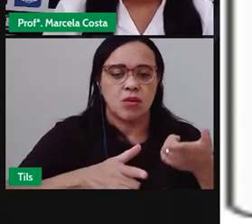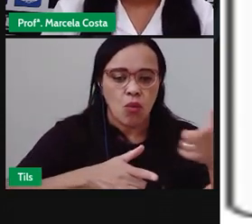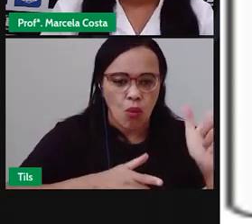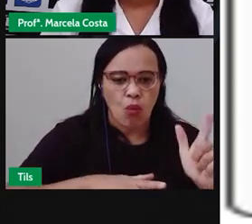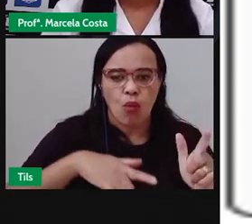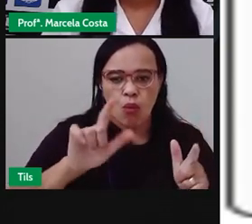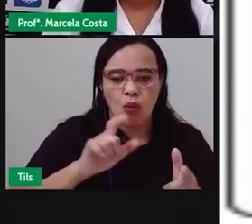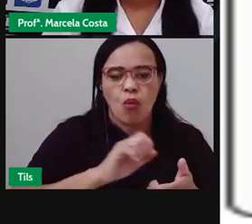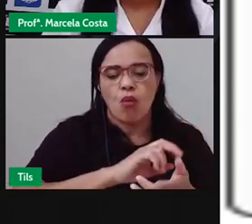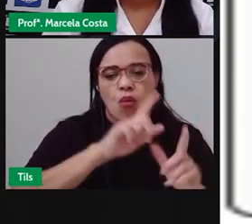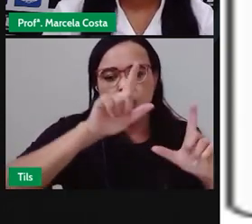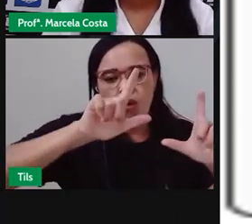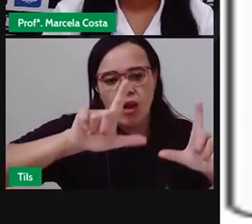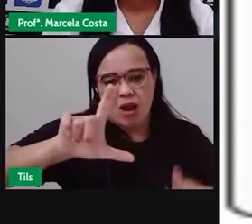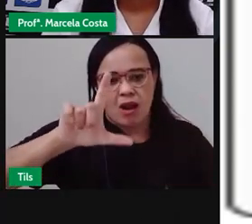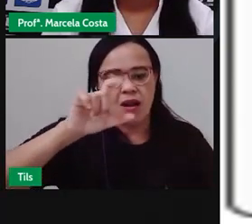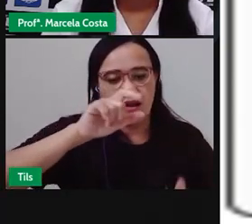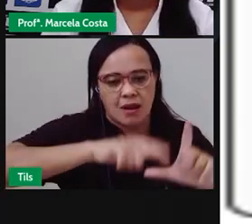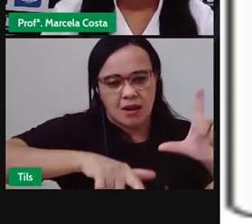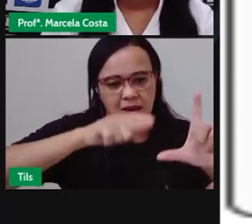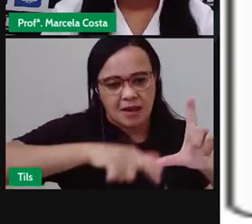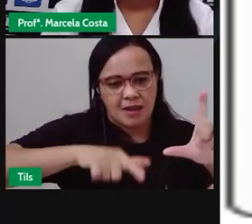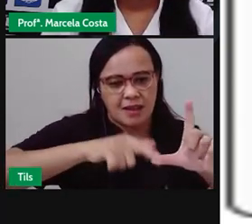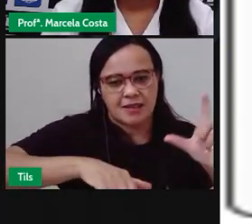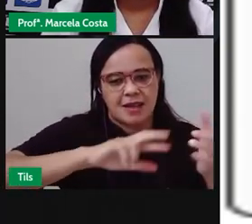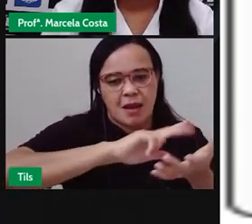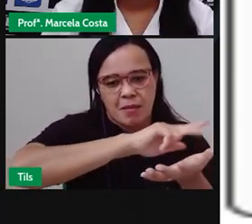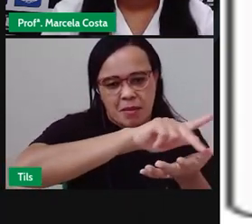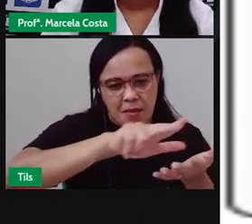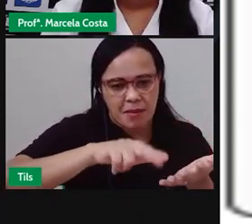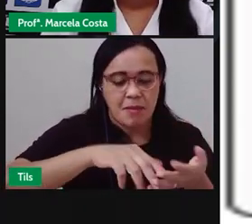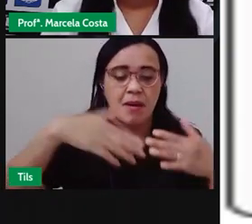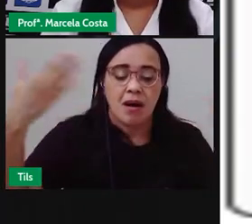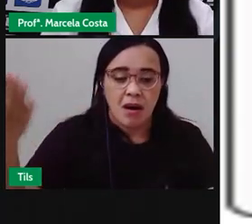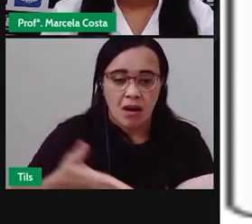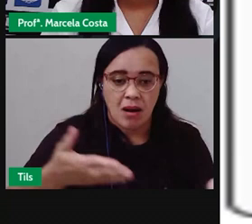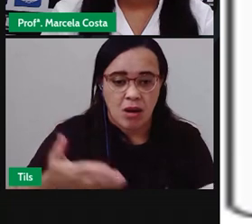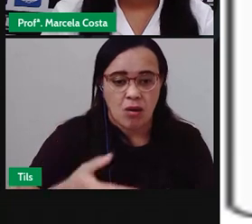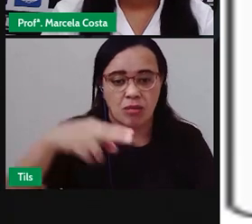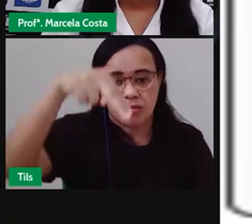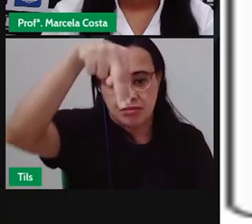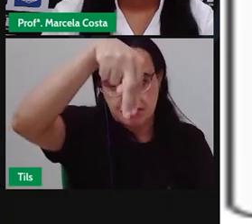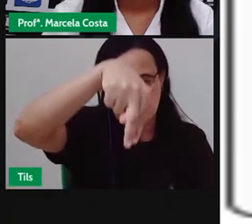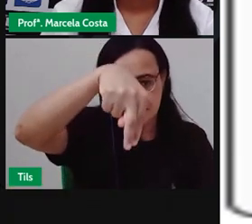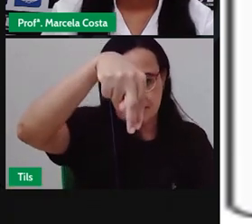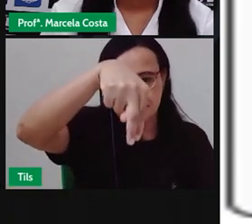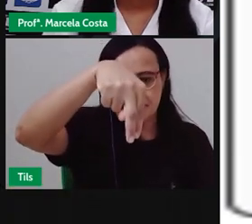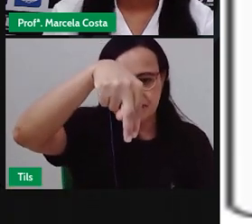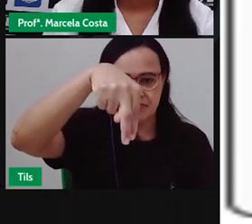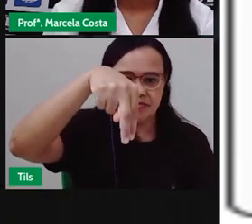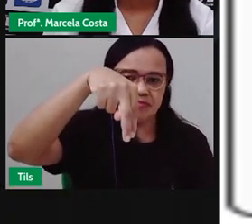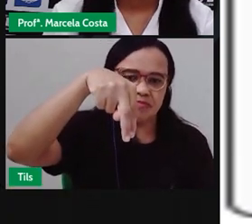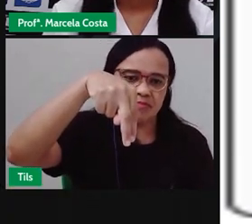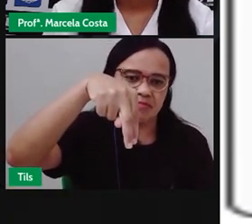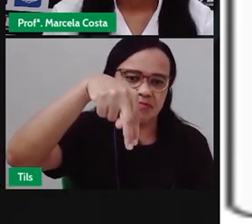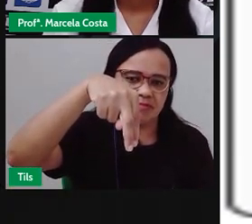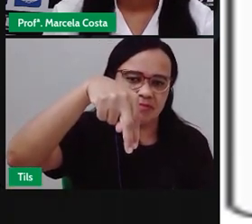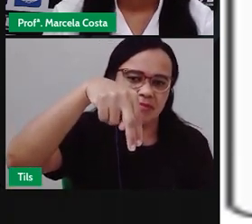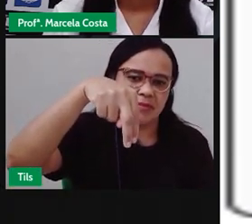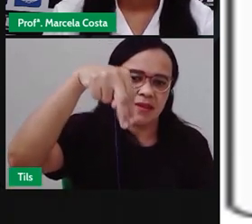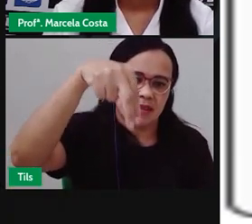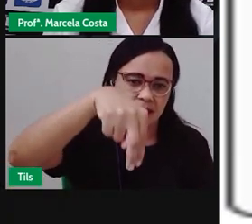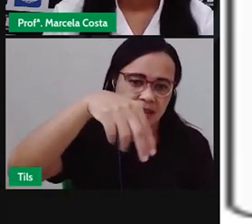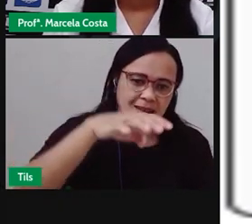É a letra N N Mas que ela vai ter o som de Nê